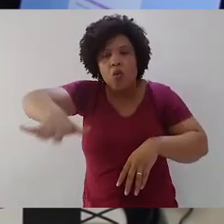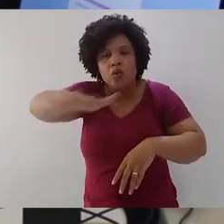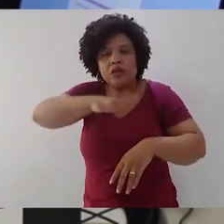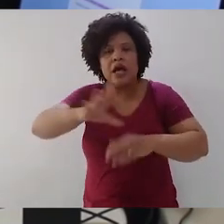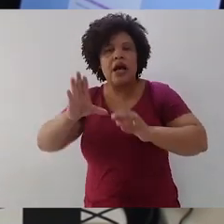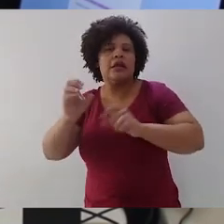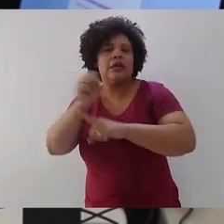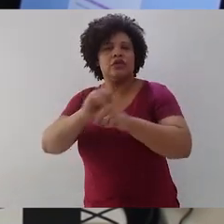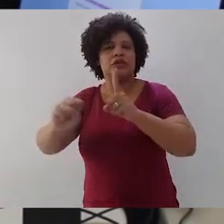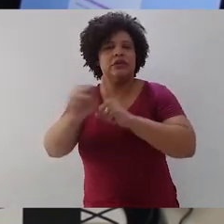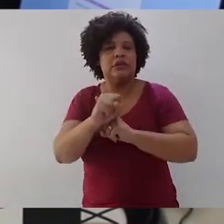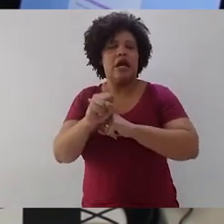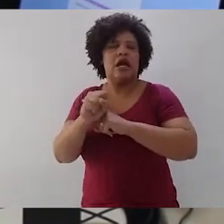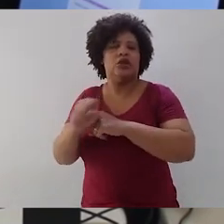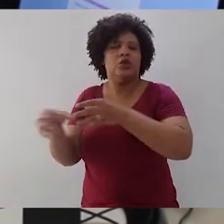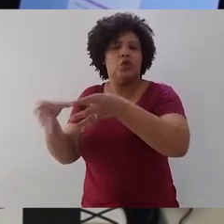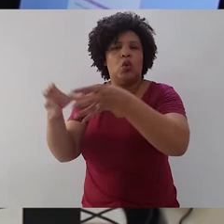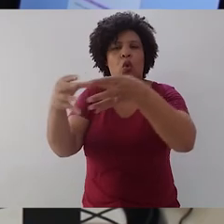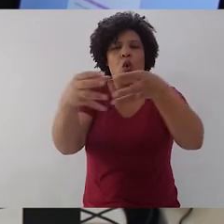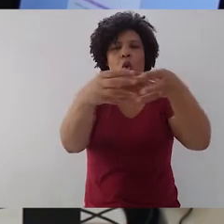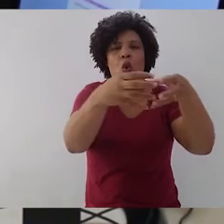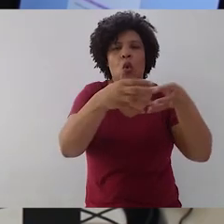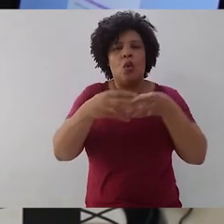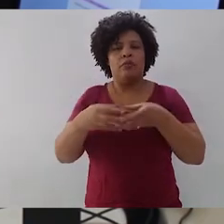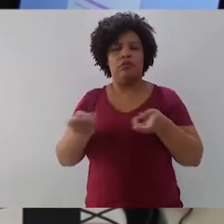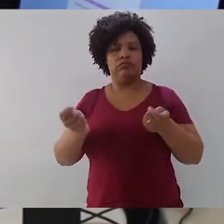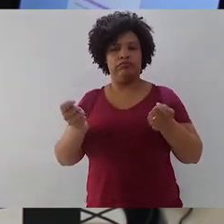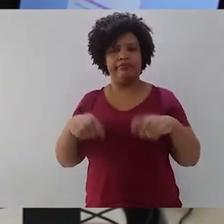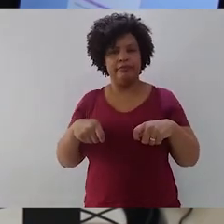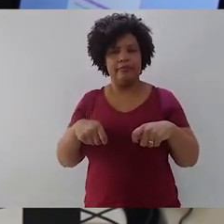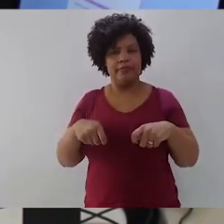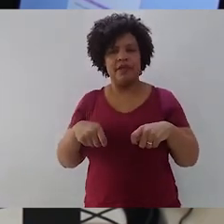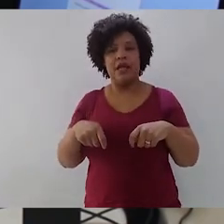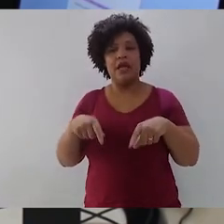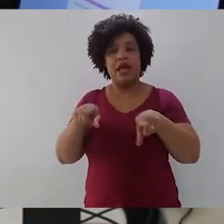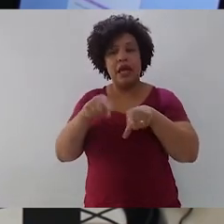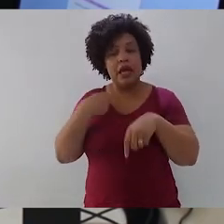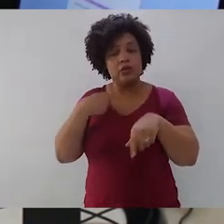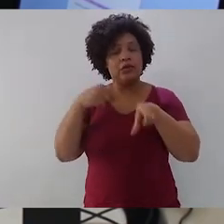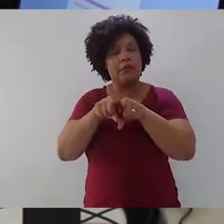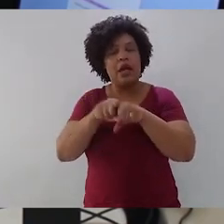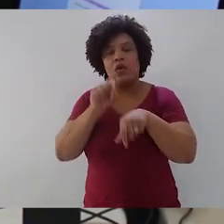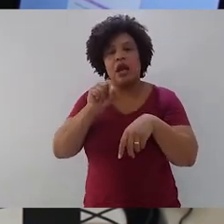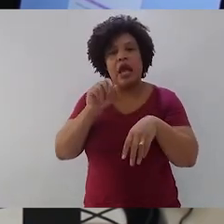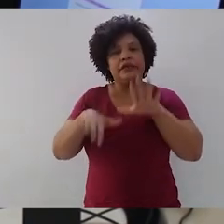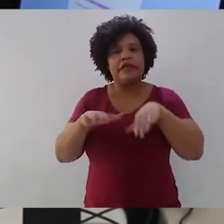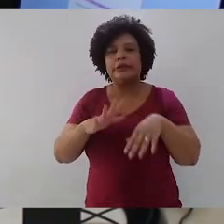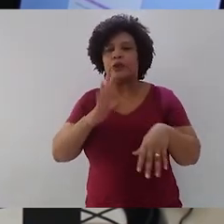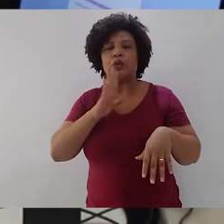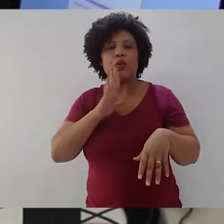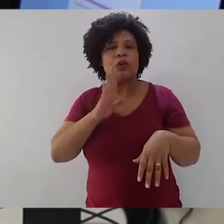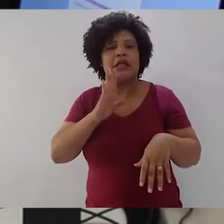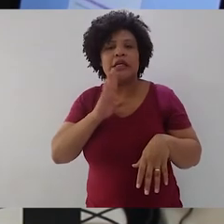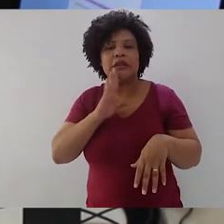Isso vai dar uma outra dimensão a esse falar local. Porém, uma coisa é eu desconhecer a gramática quando eu